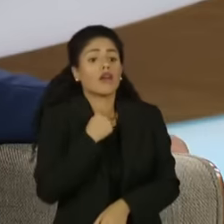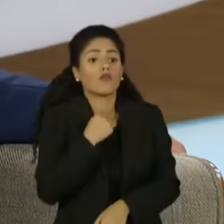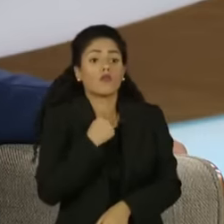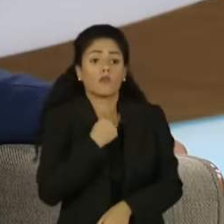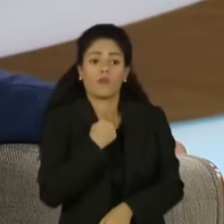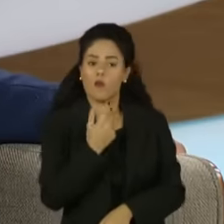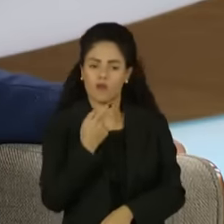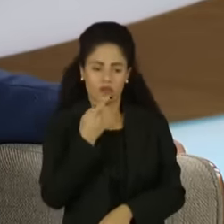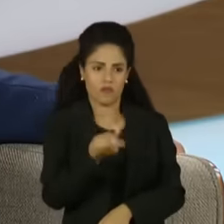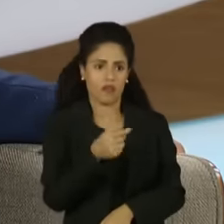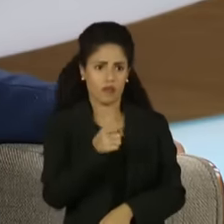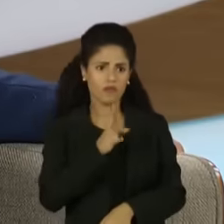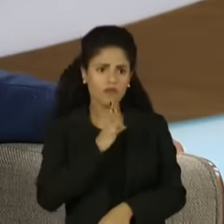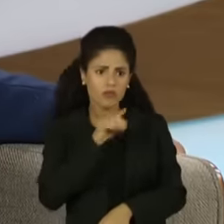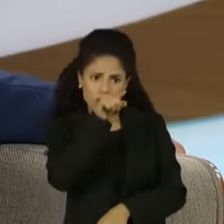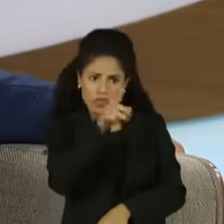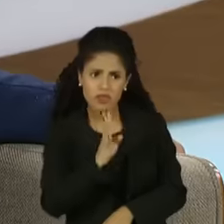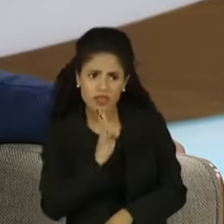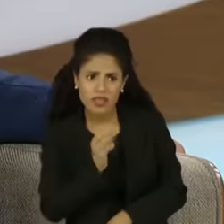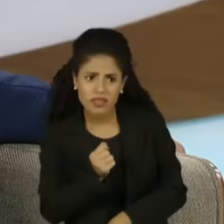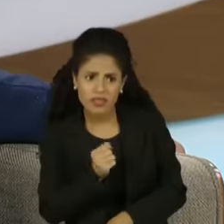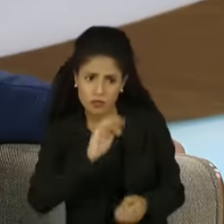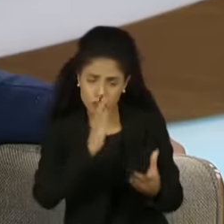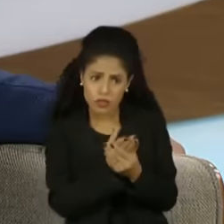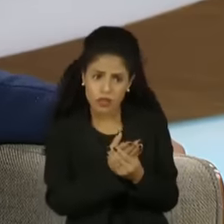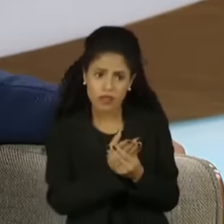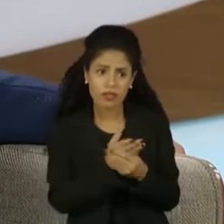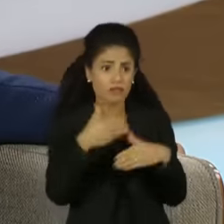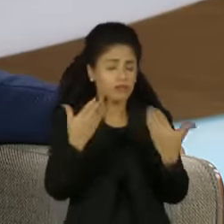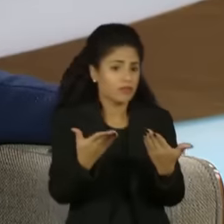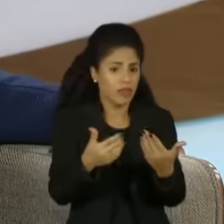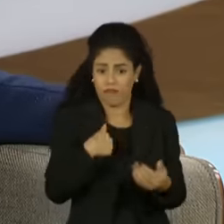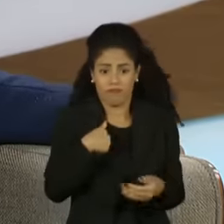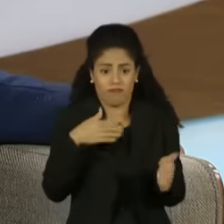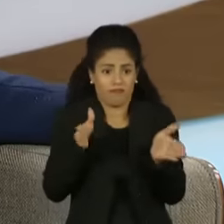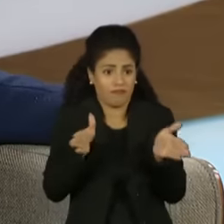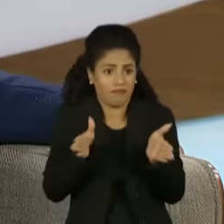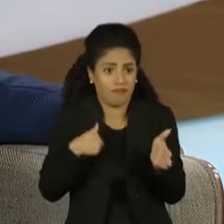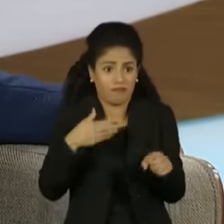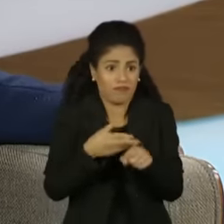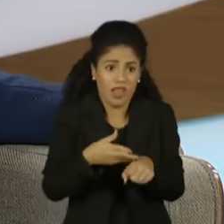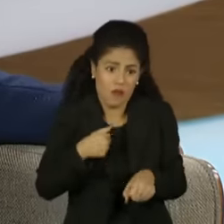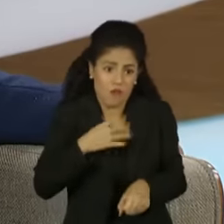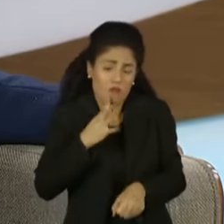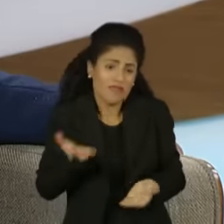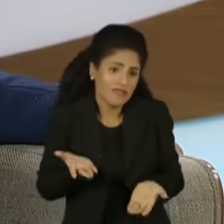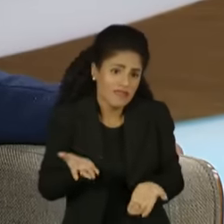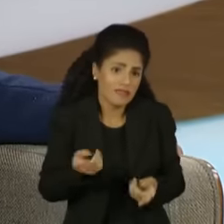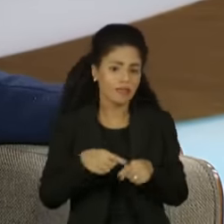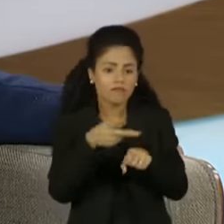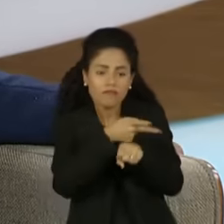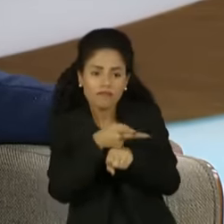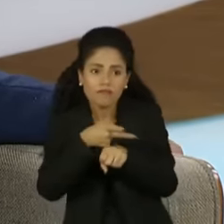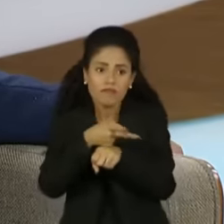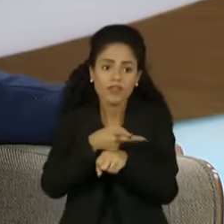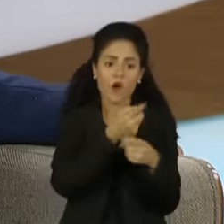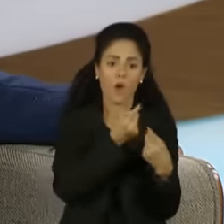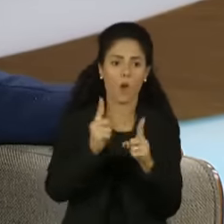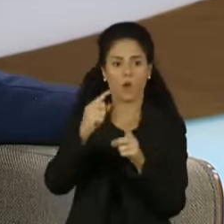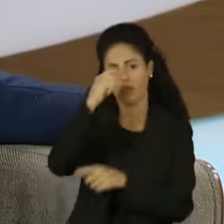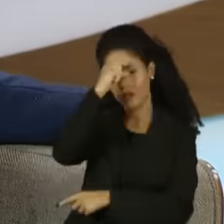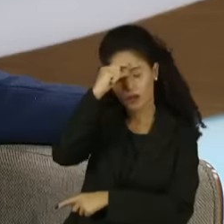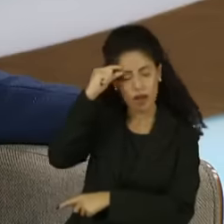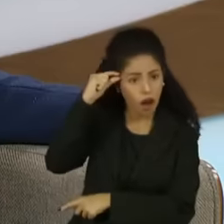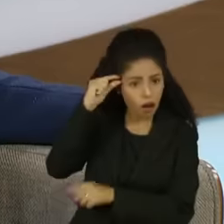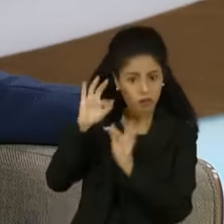conheço o processo, nem você. Ele está em segredo de justiça. O que nós temos acesso no processo da Abin é uma busca e apreensão contra Carlos Bolsonaro,